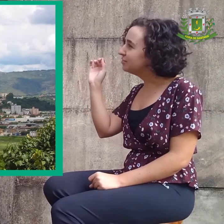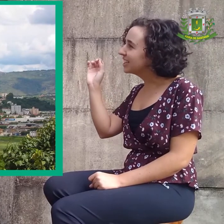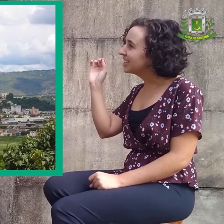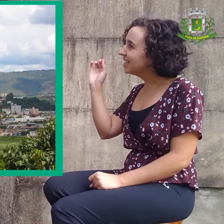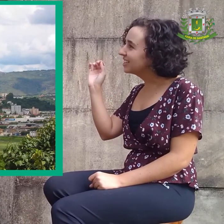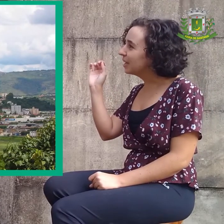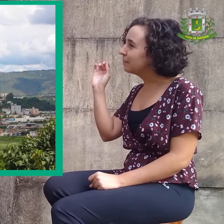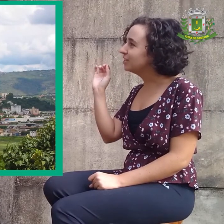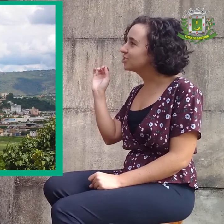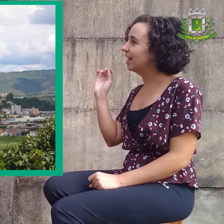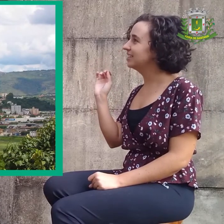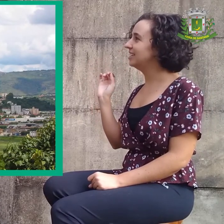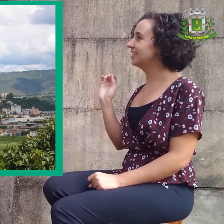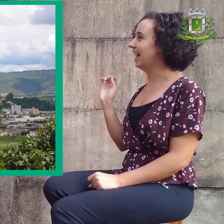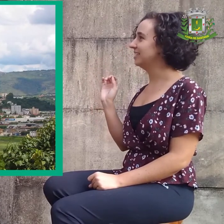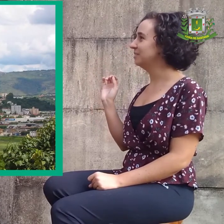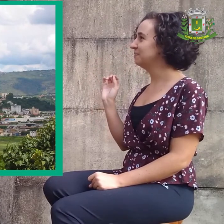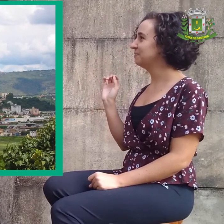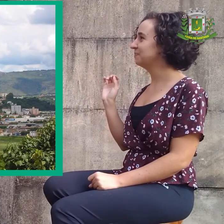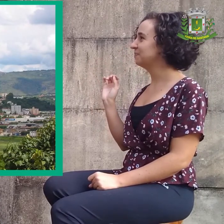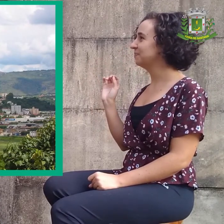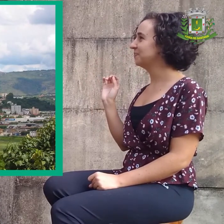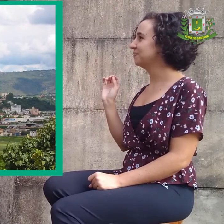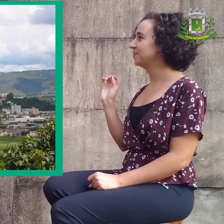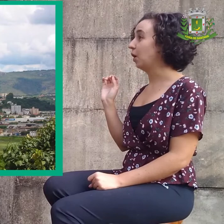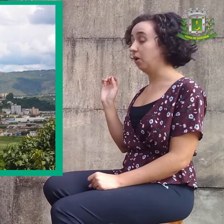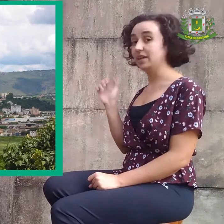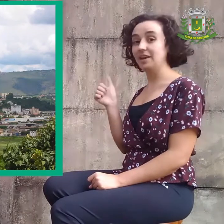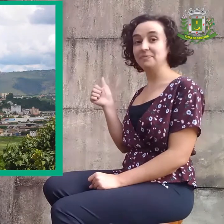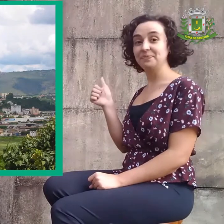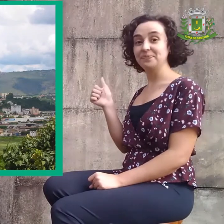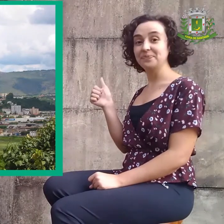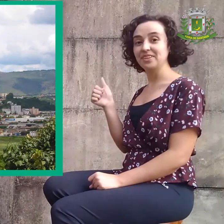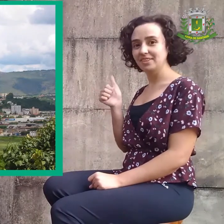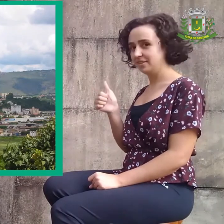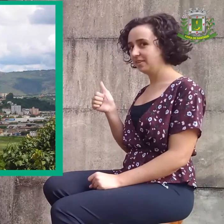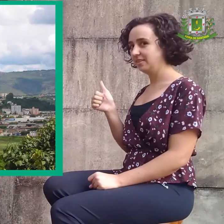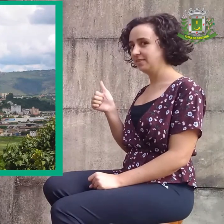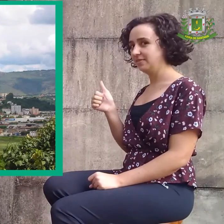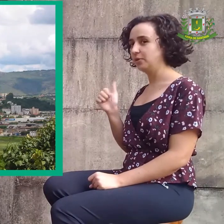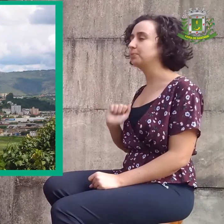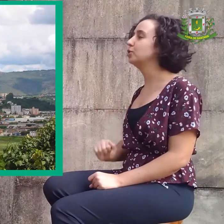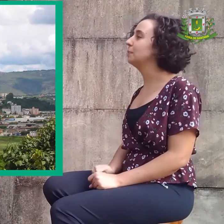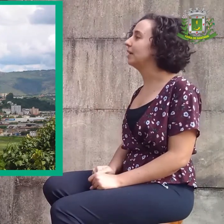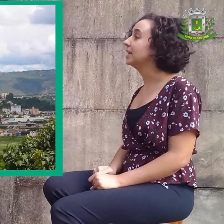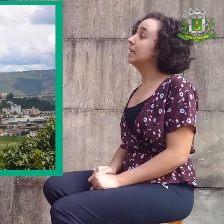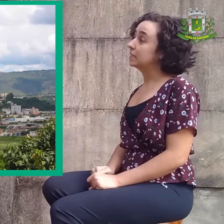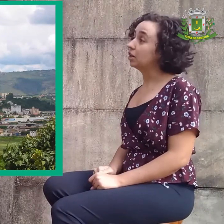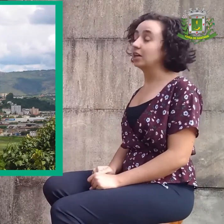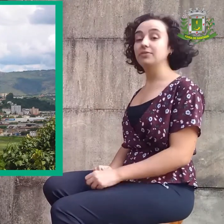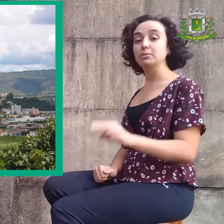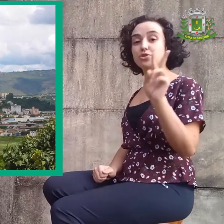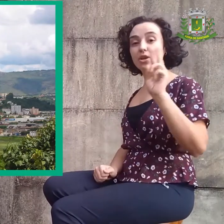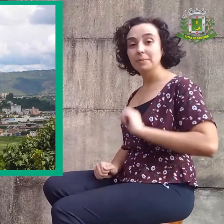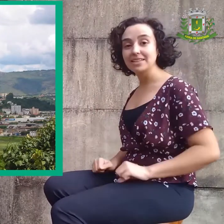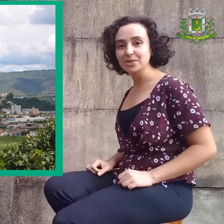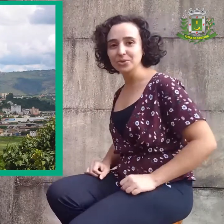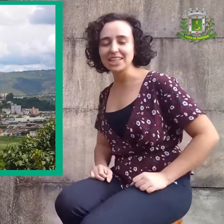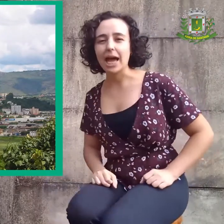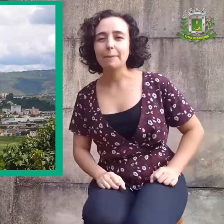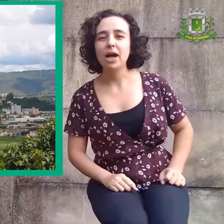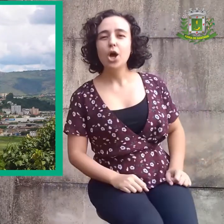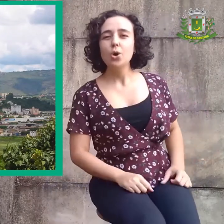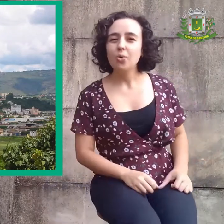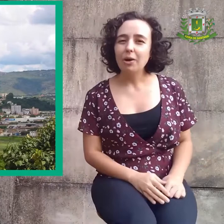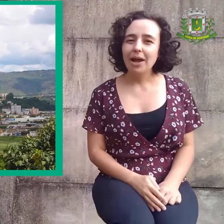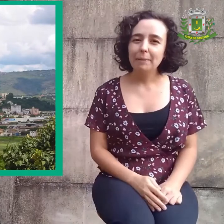Observe atentamente cada detalhe. Ok? Muito bem. Então, agora vamos para a